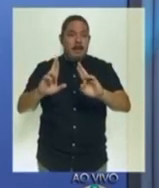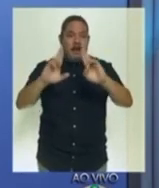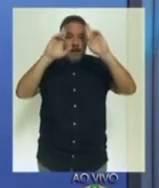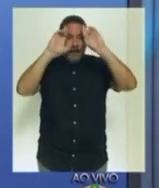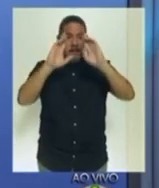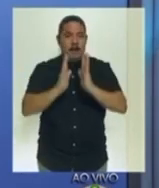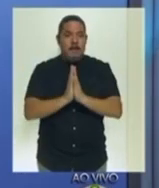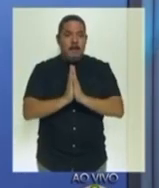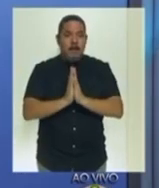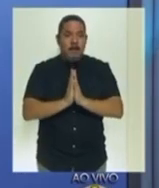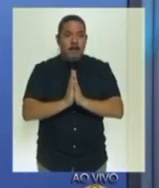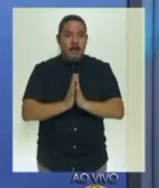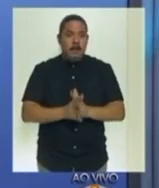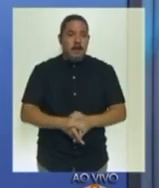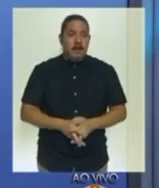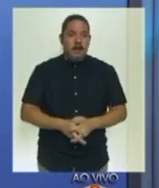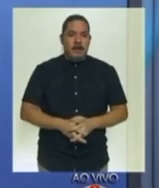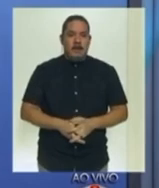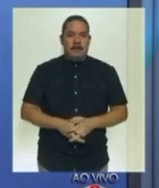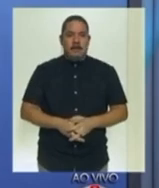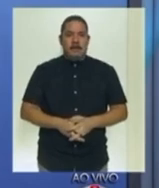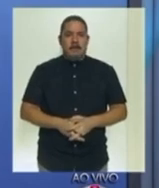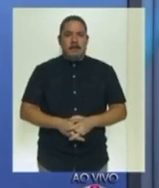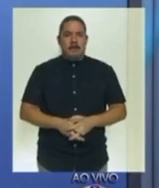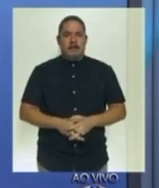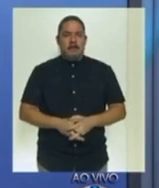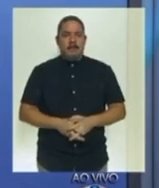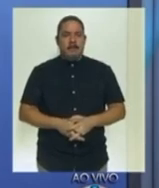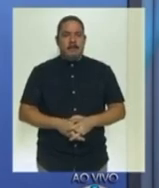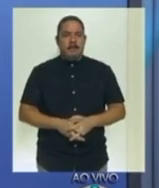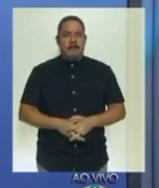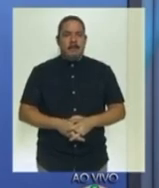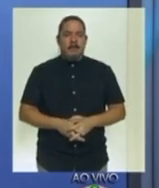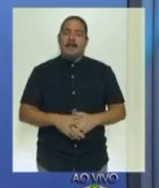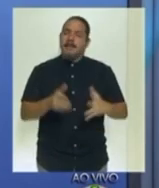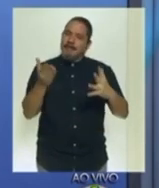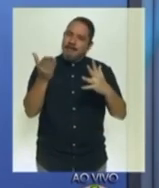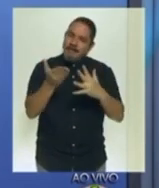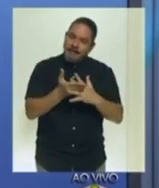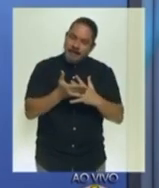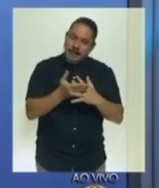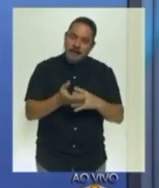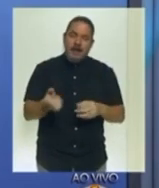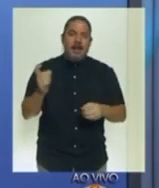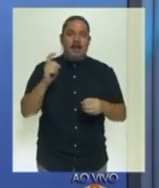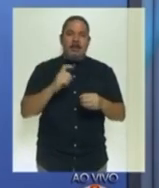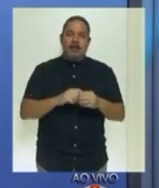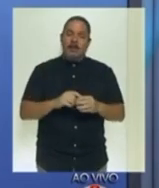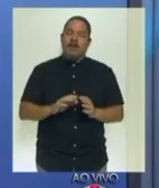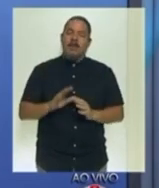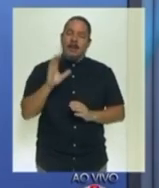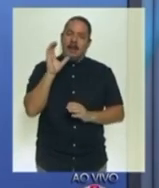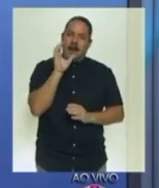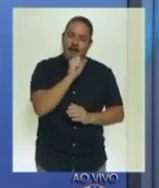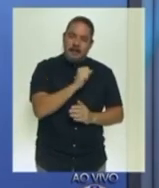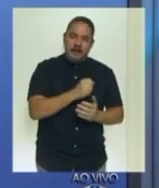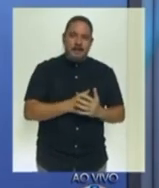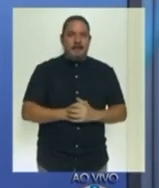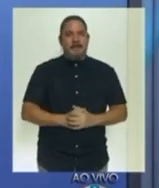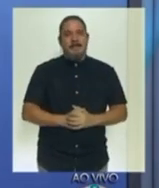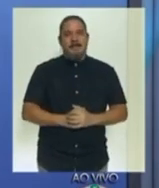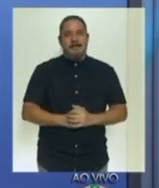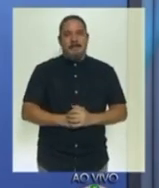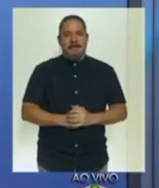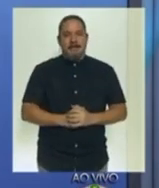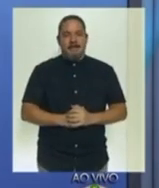A gente vai para o intervalo e volta em alguns minutos. A gente